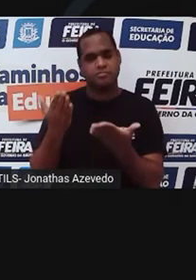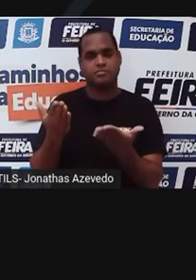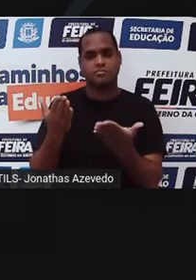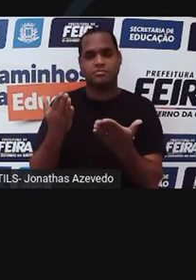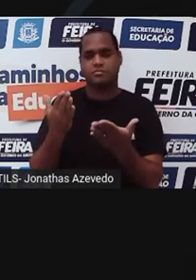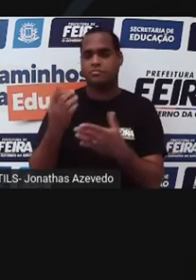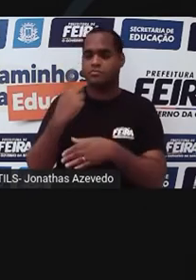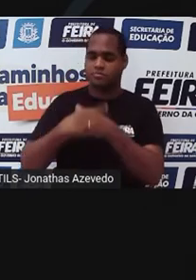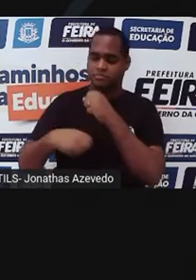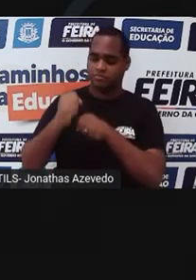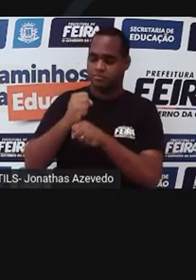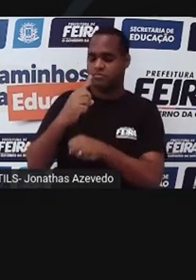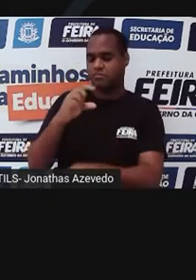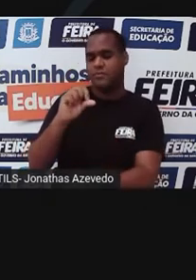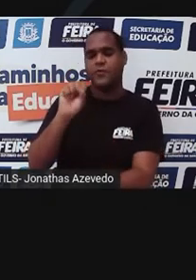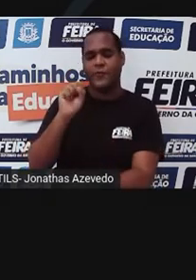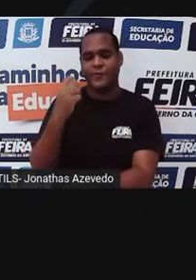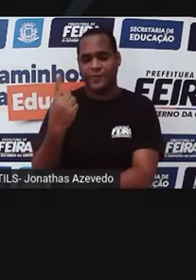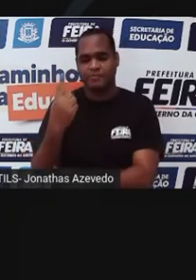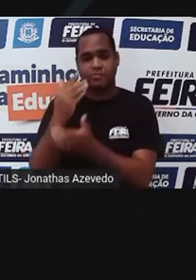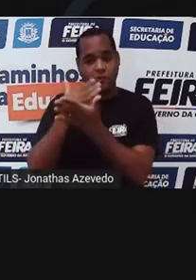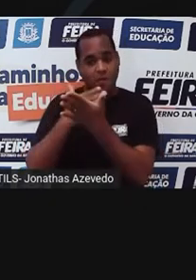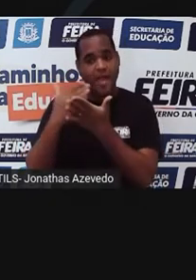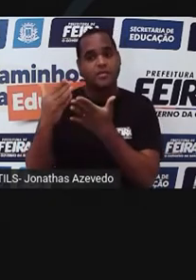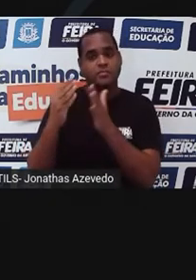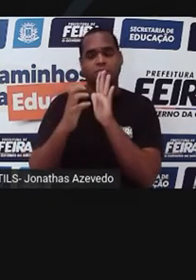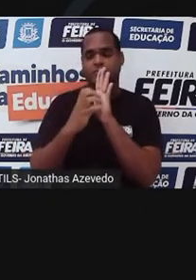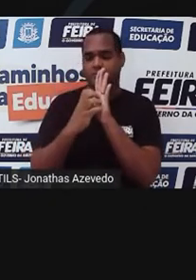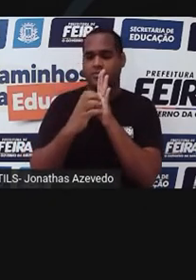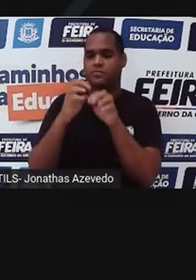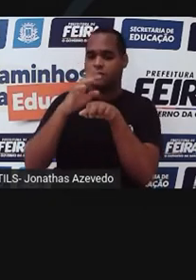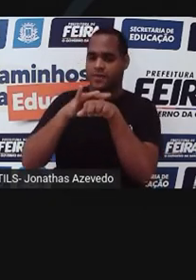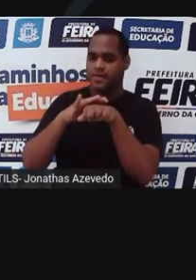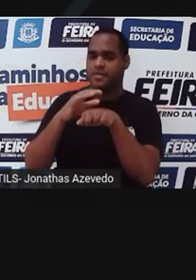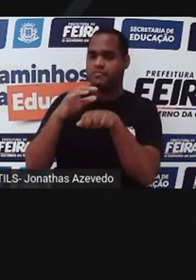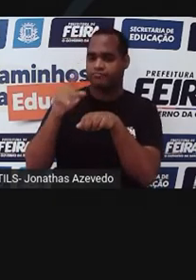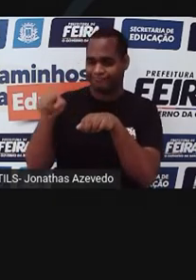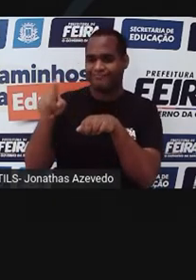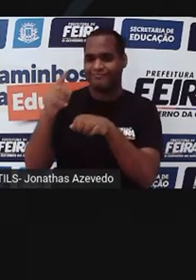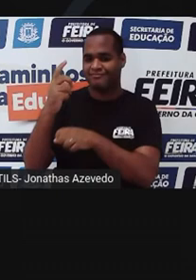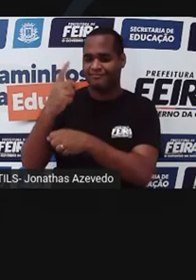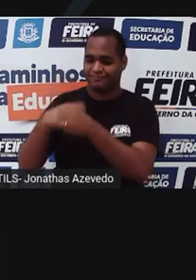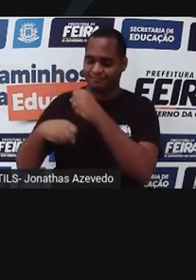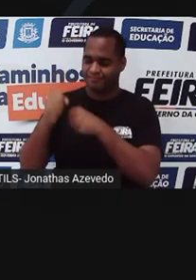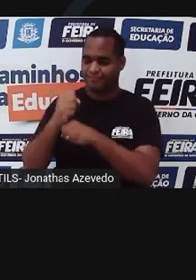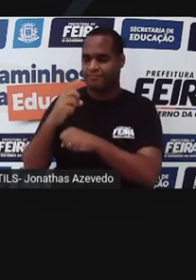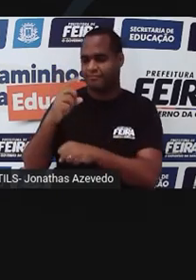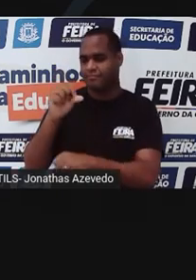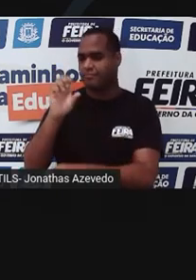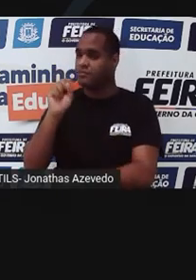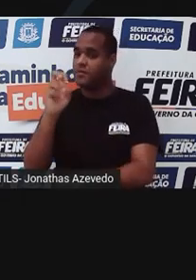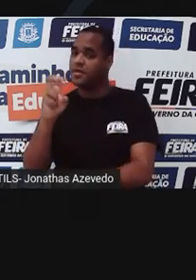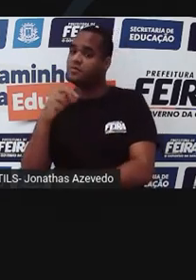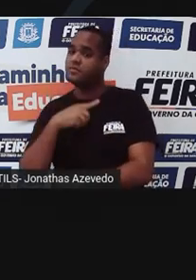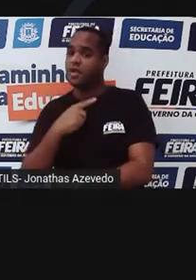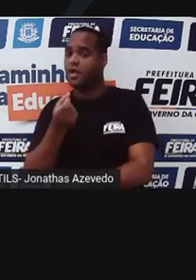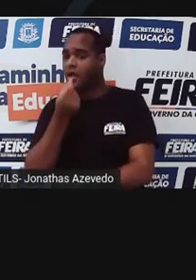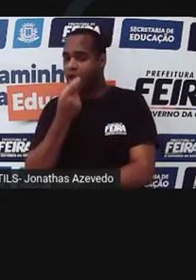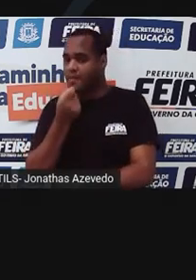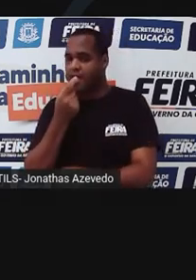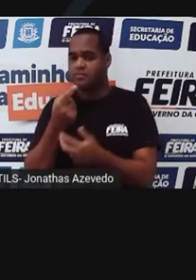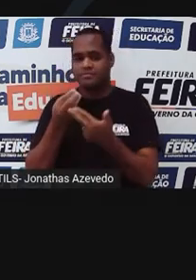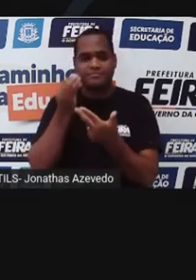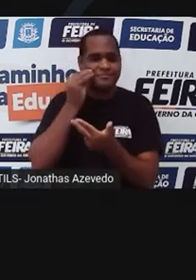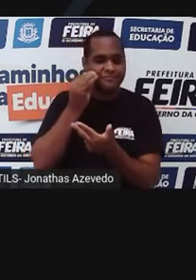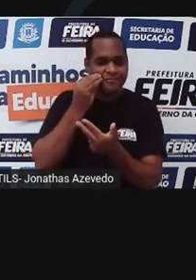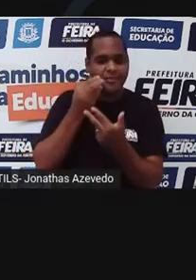em 81, surgiu a doença. Em 85, já havia um teste e um remédio, um medicamento contra a